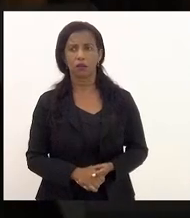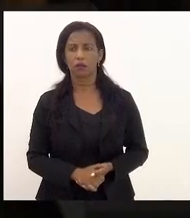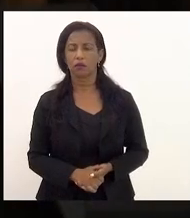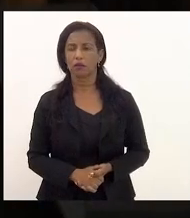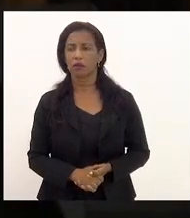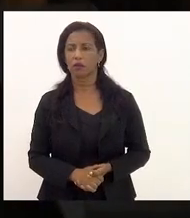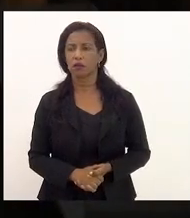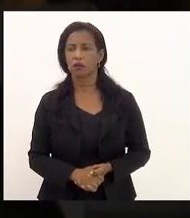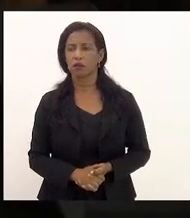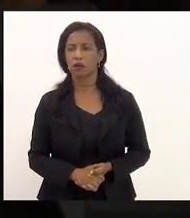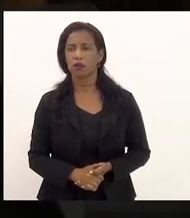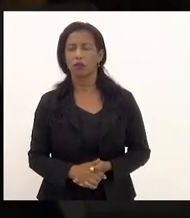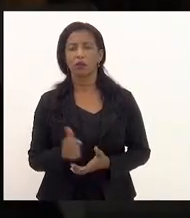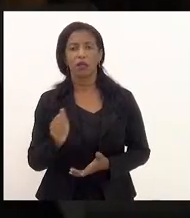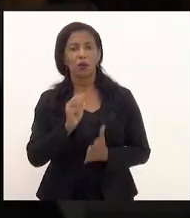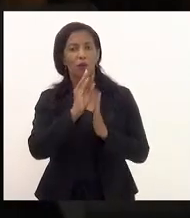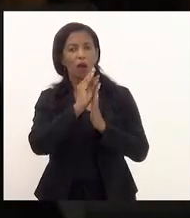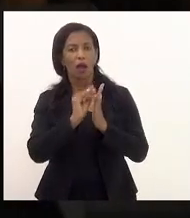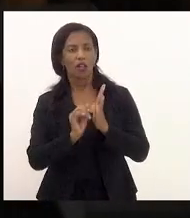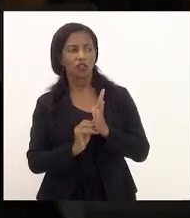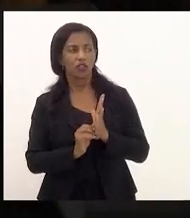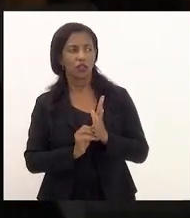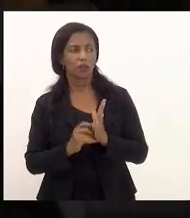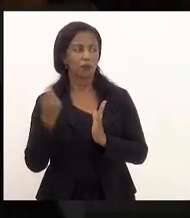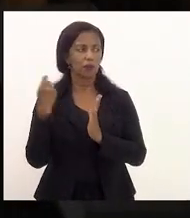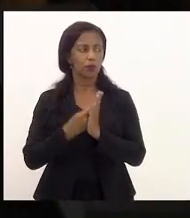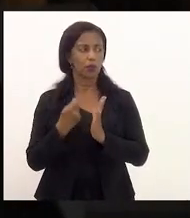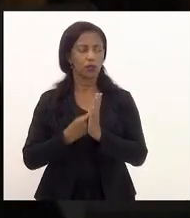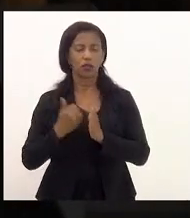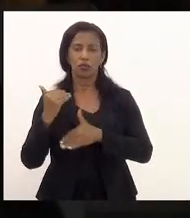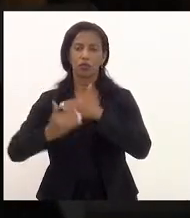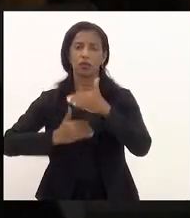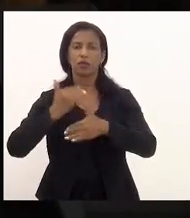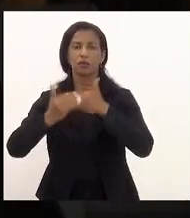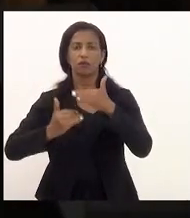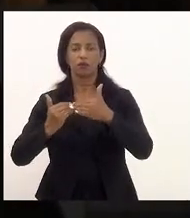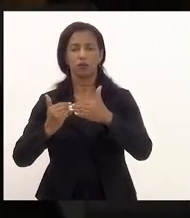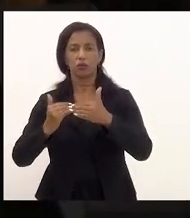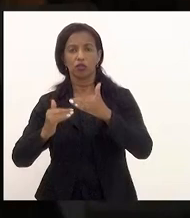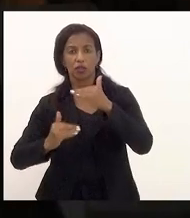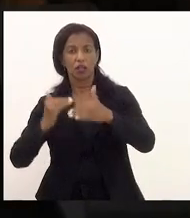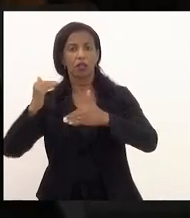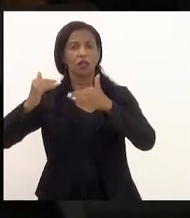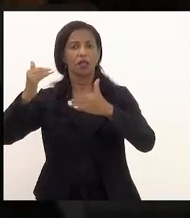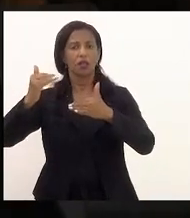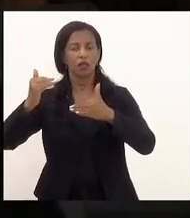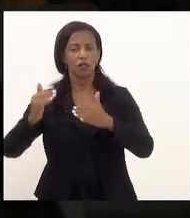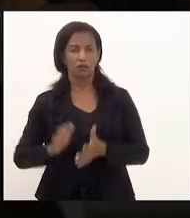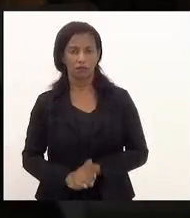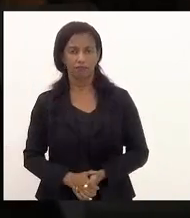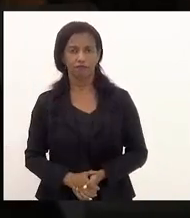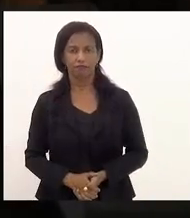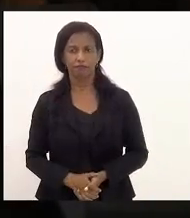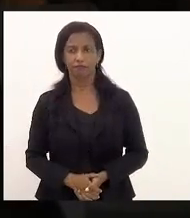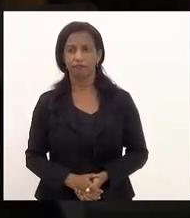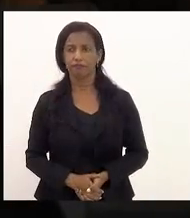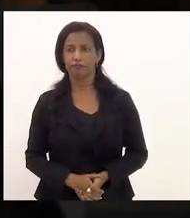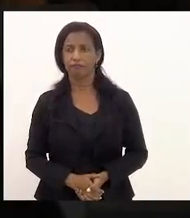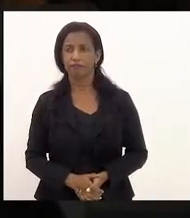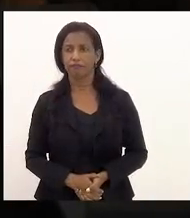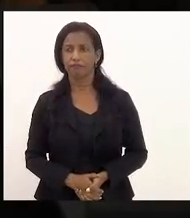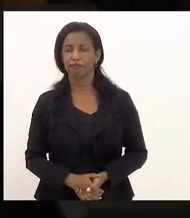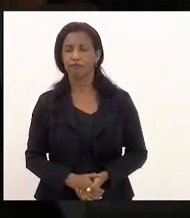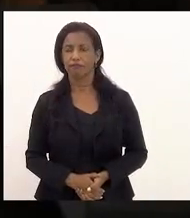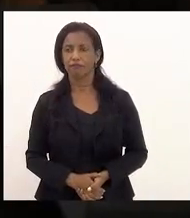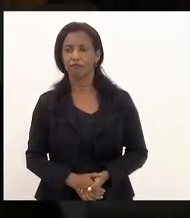uma agenda potente de desenvolvimento de crescimento e de prosperidade e de distribuição